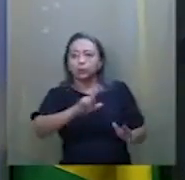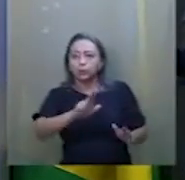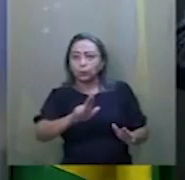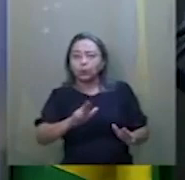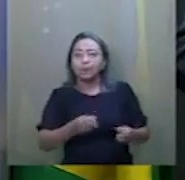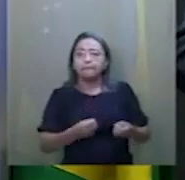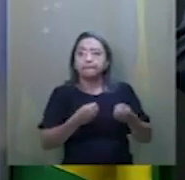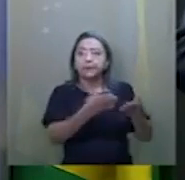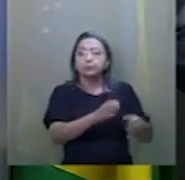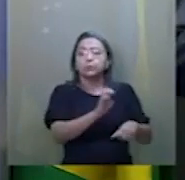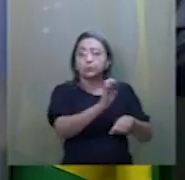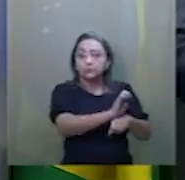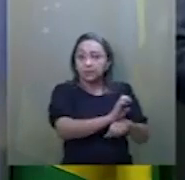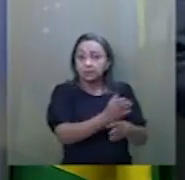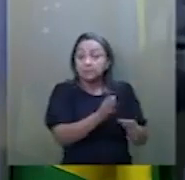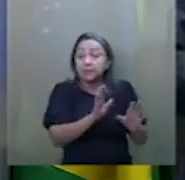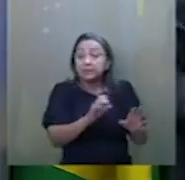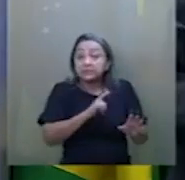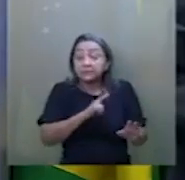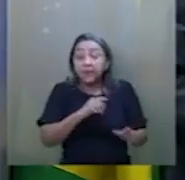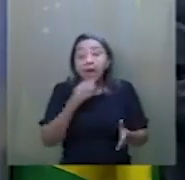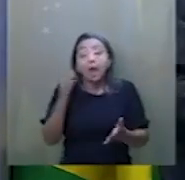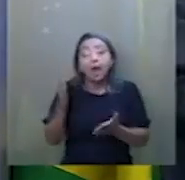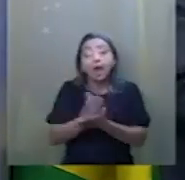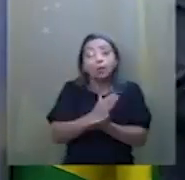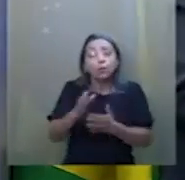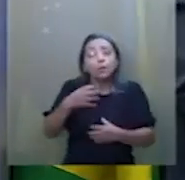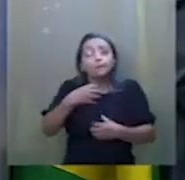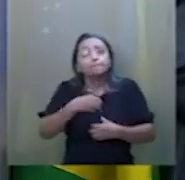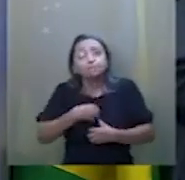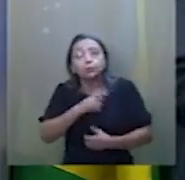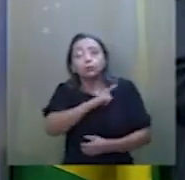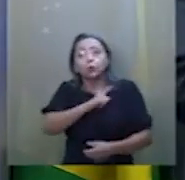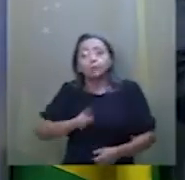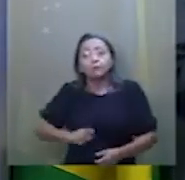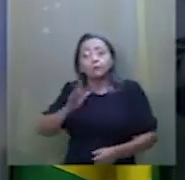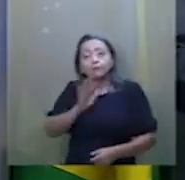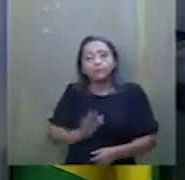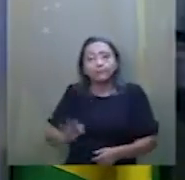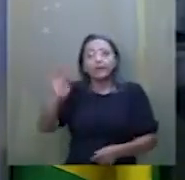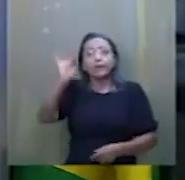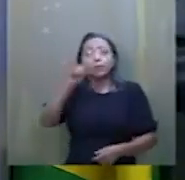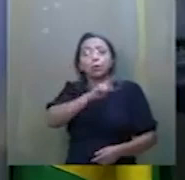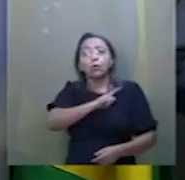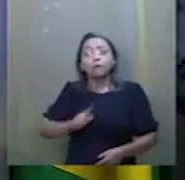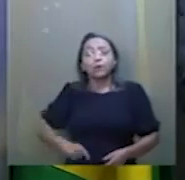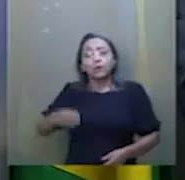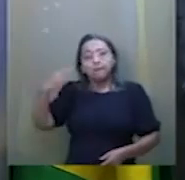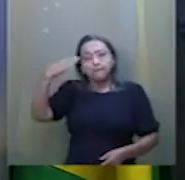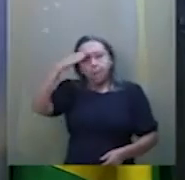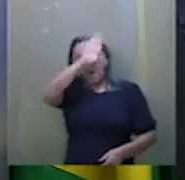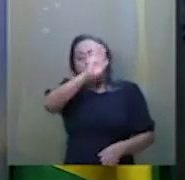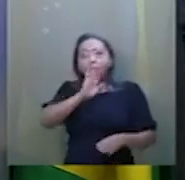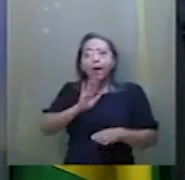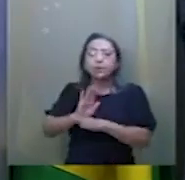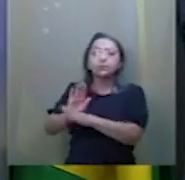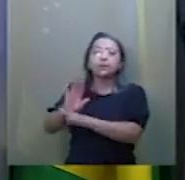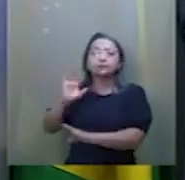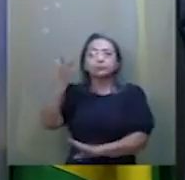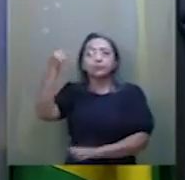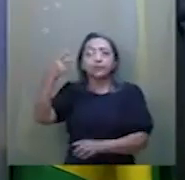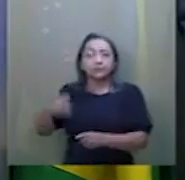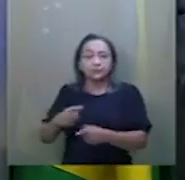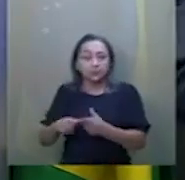isso para os estados. Mas se houver alguma forma do governo federal, do governo Bolsonaro, ajudar na solução desse